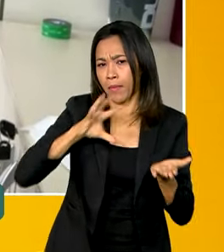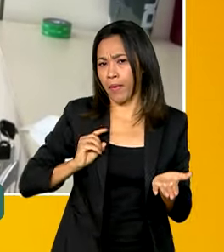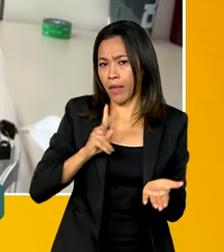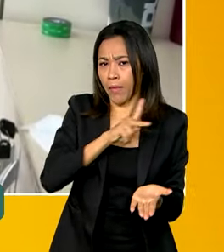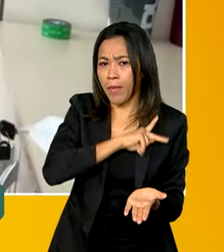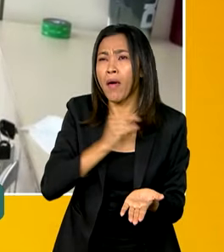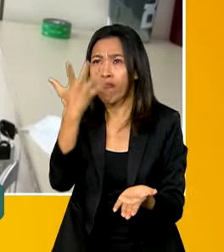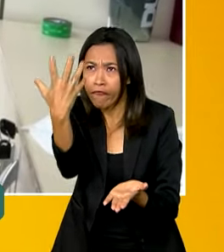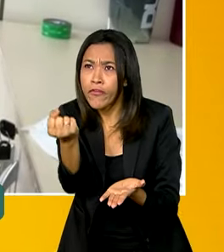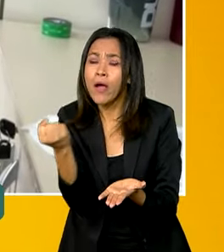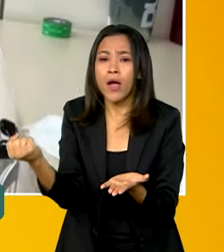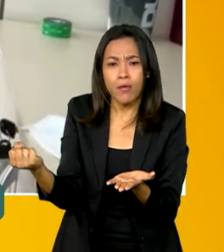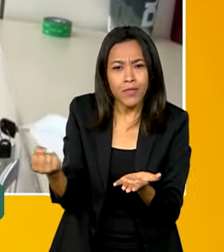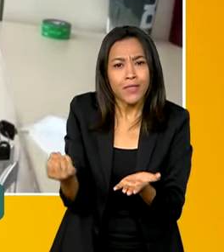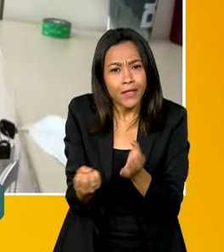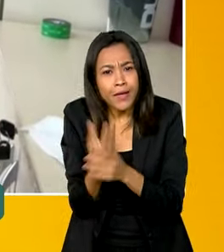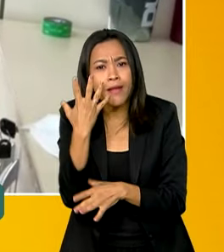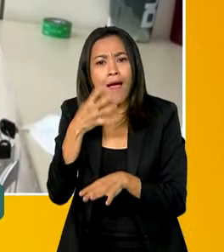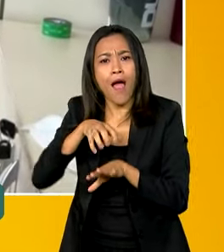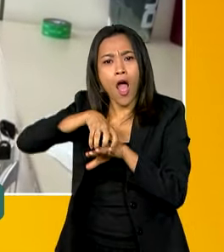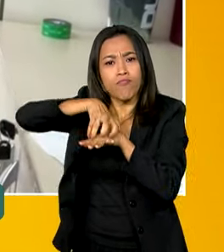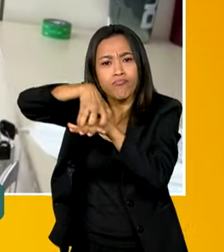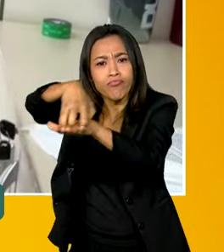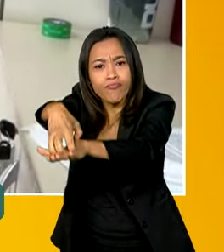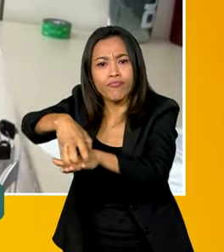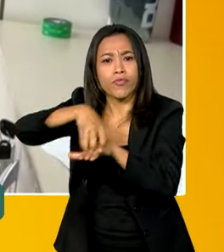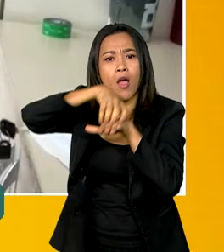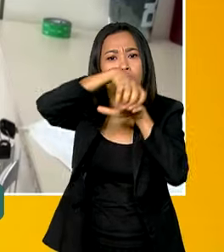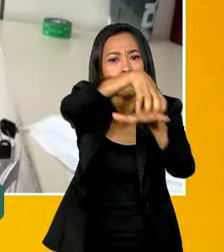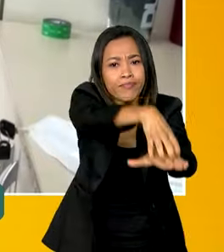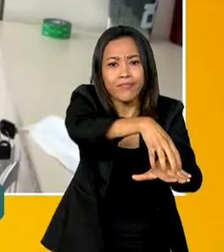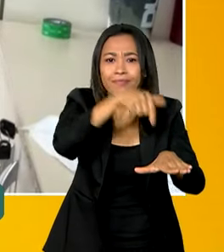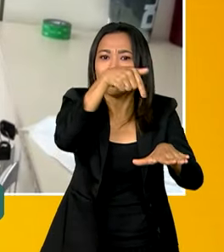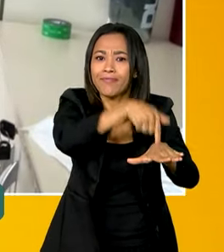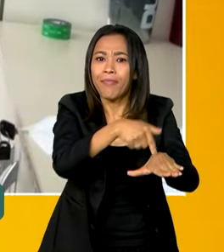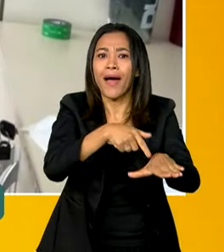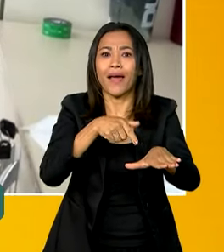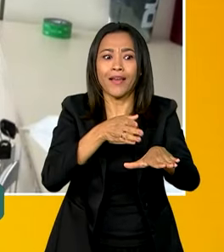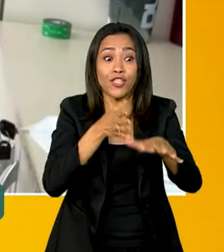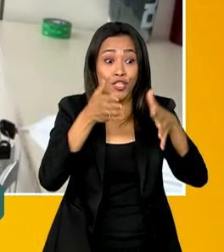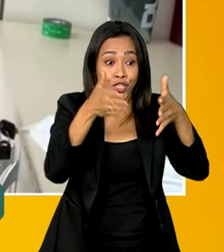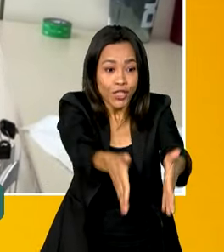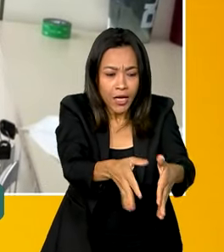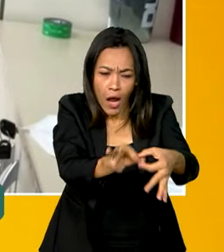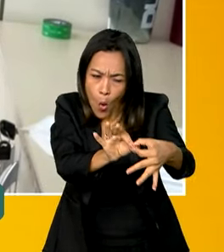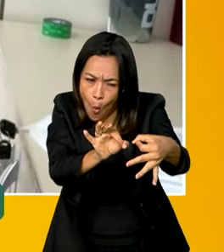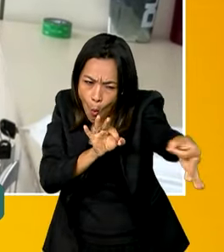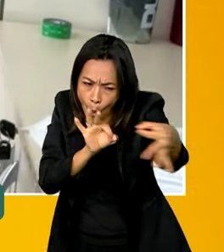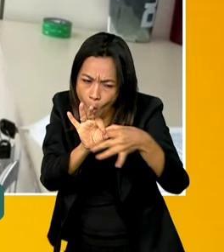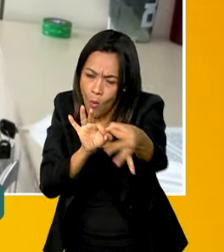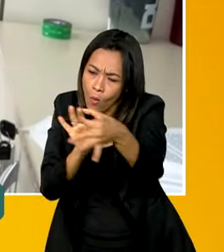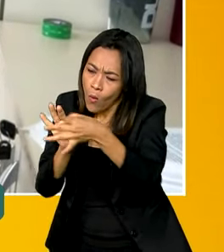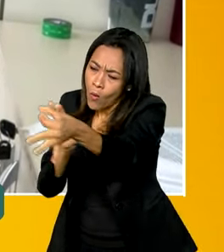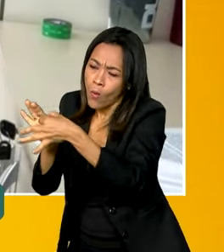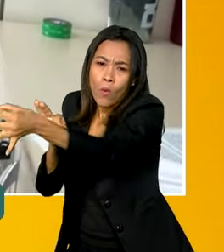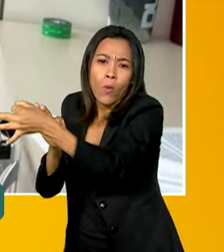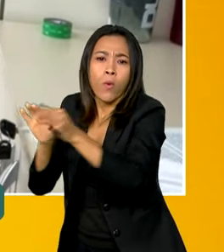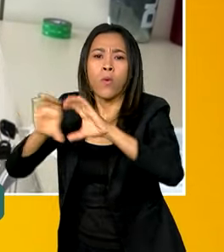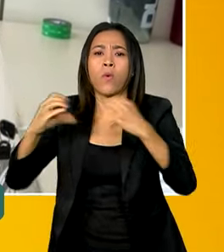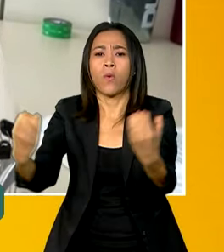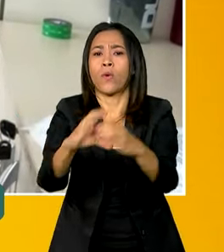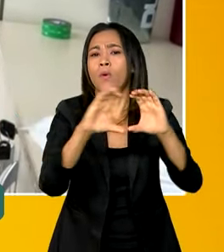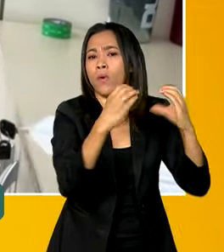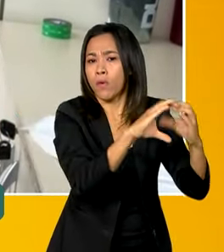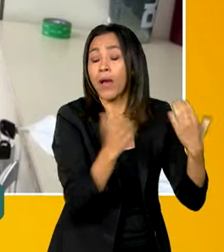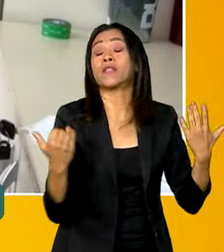atendimento, atendimento, carretas de acesso a direitos, para conseguir chegar em mais lugares e em mais comunidades.